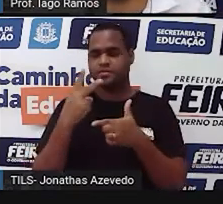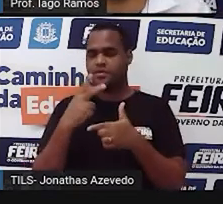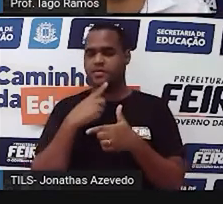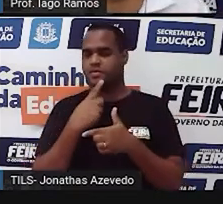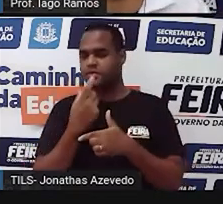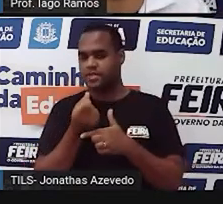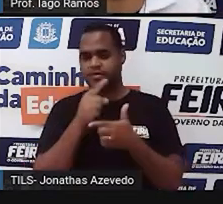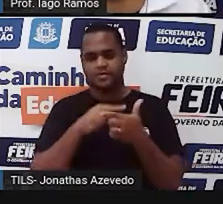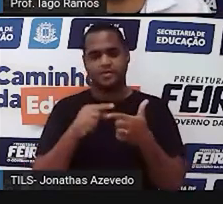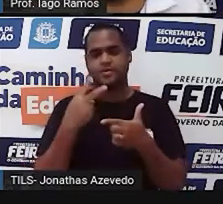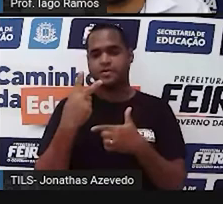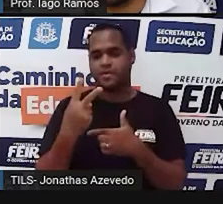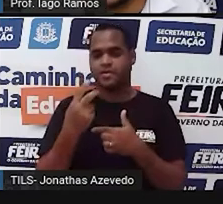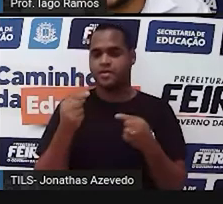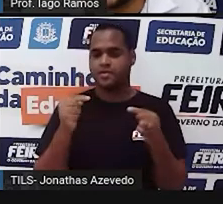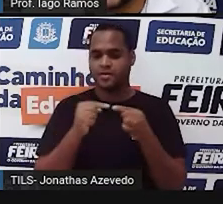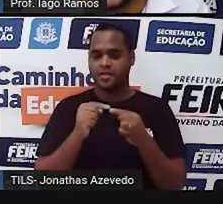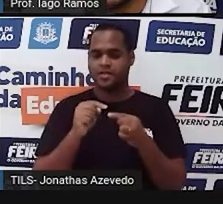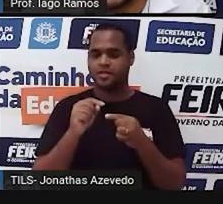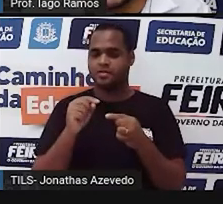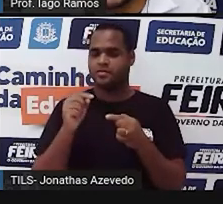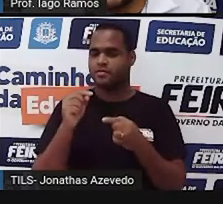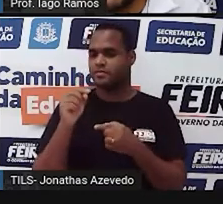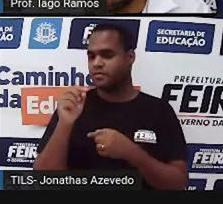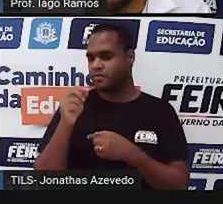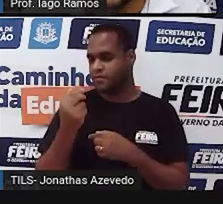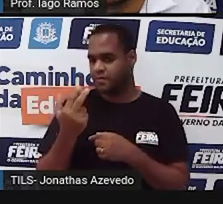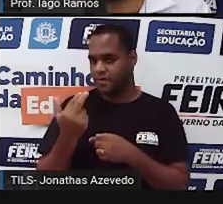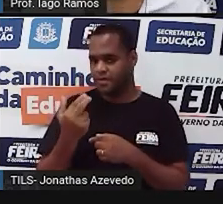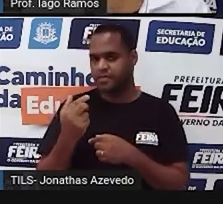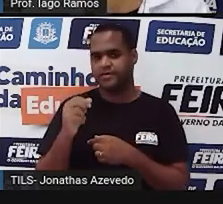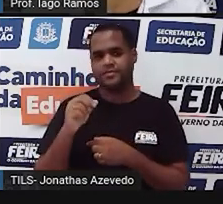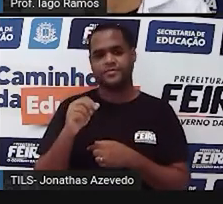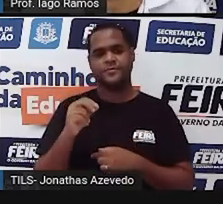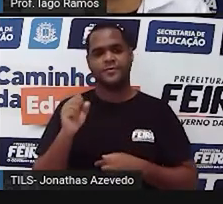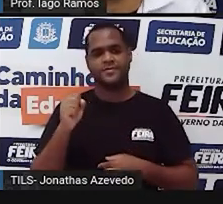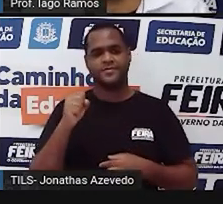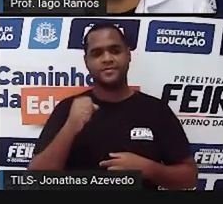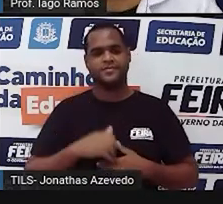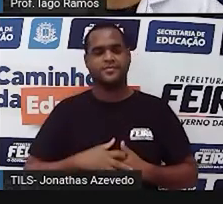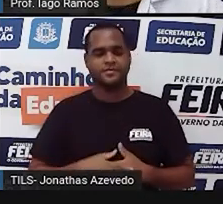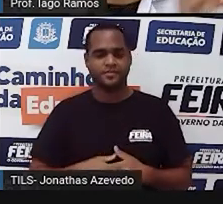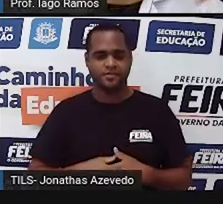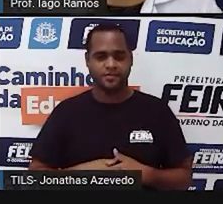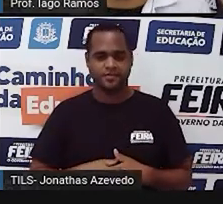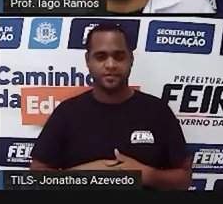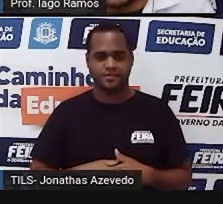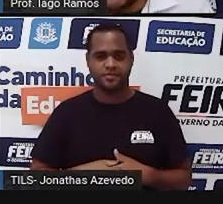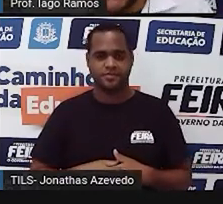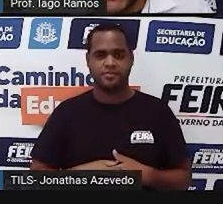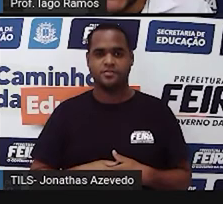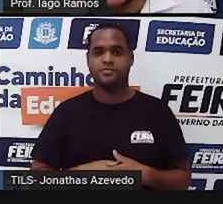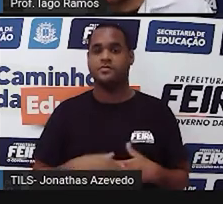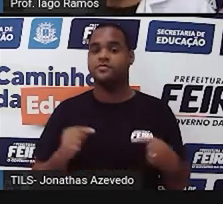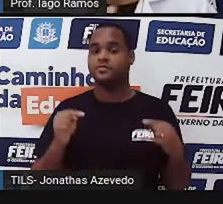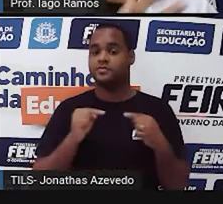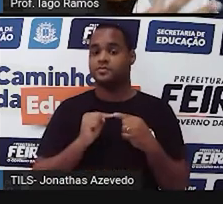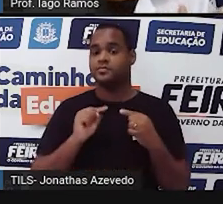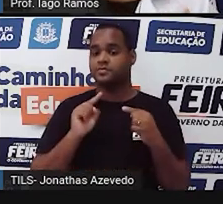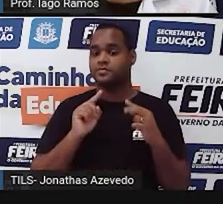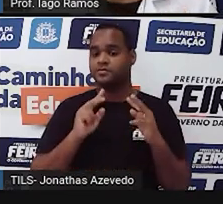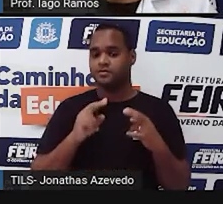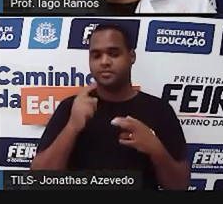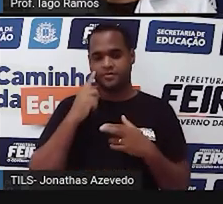dividido por 2, igual a 8. Beleza? Mas tá, o que é que tem a ver, professor, a